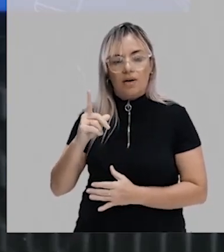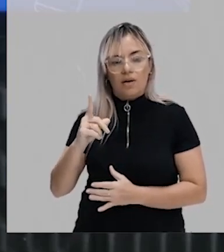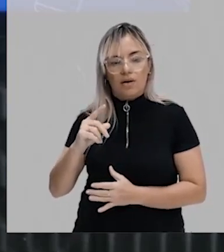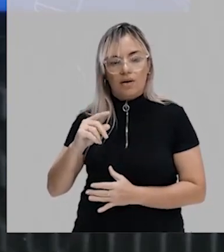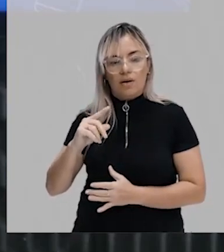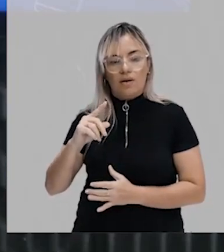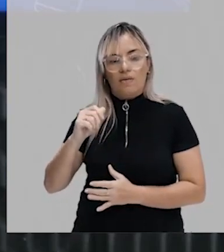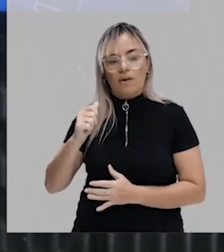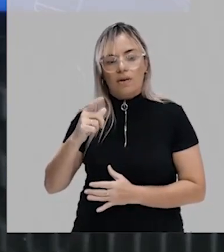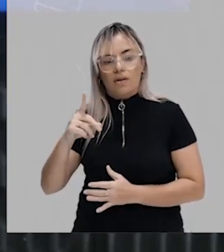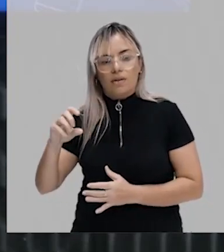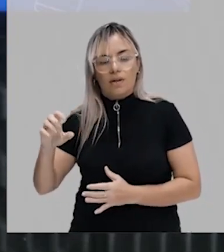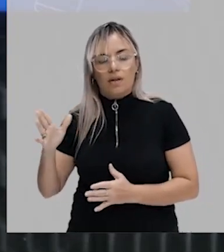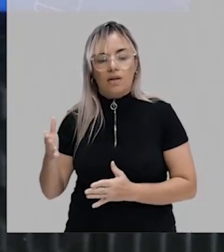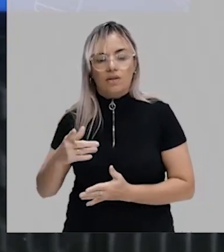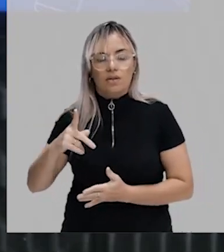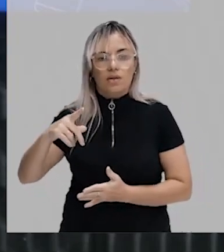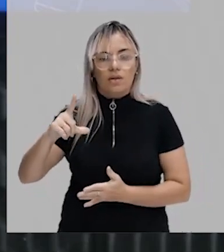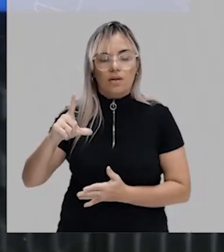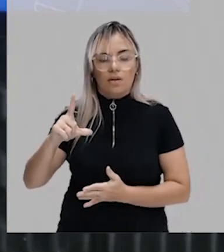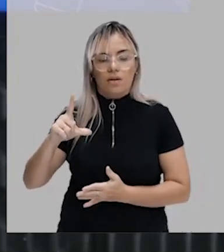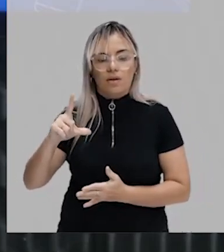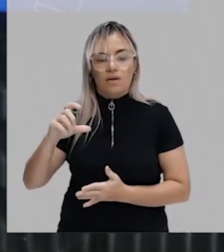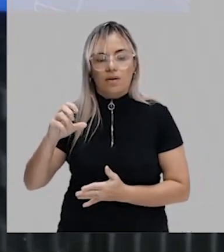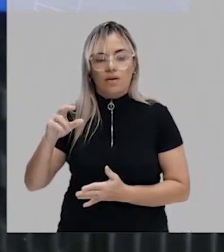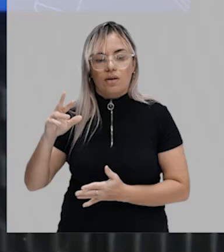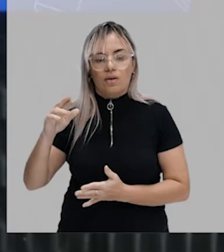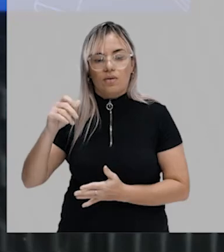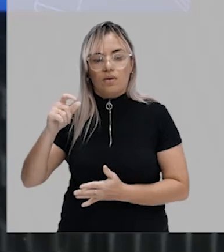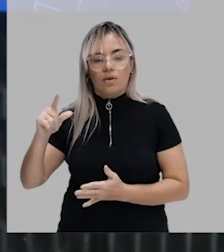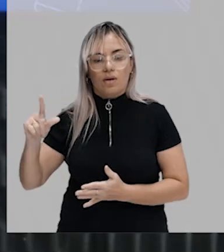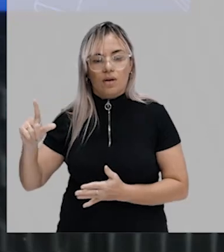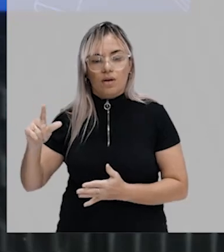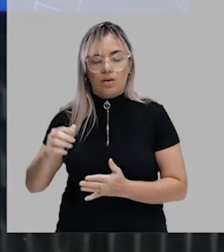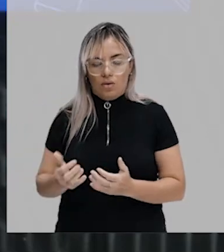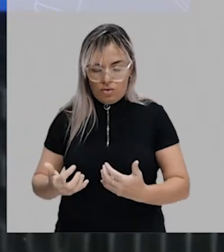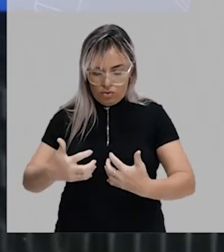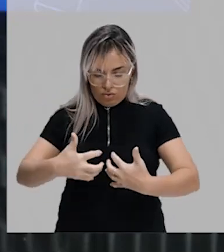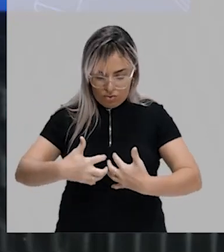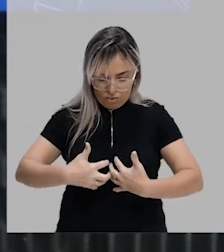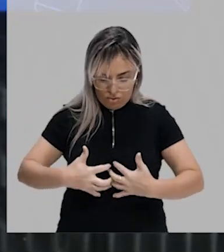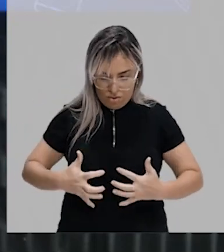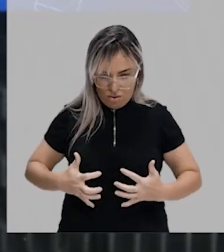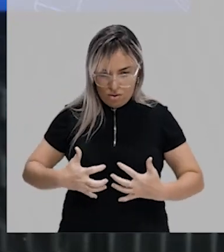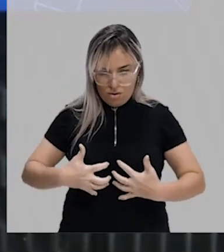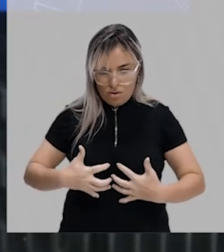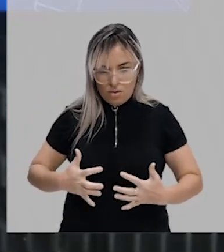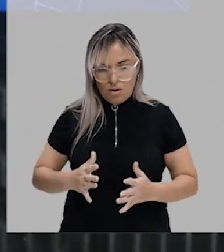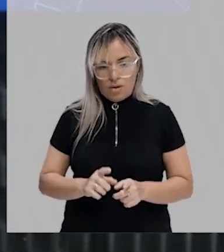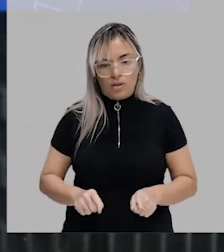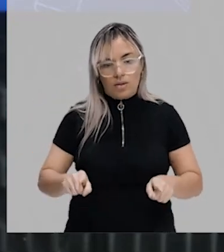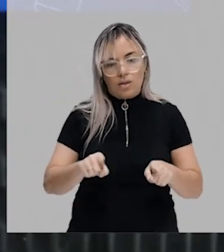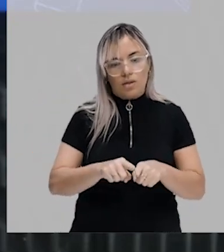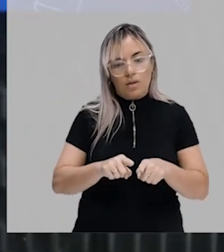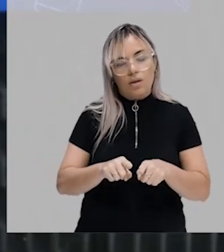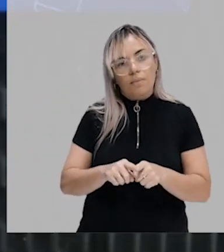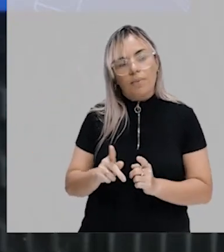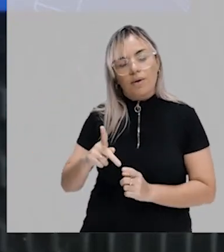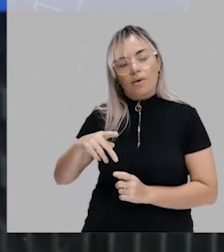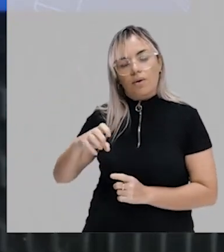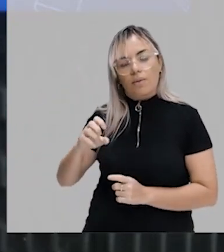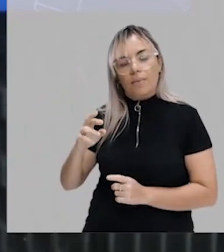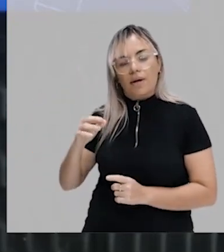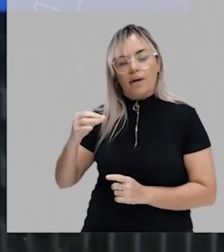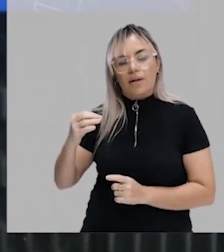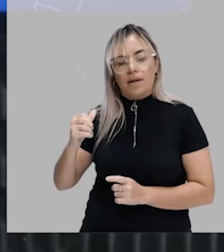ficam alojados os pulmões, o espaço onde ficam os pulmões. A cavidade pericárdica, que é o espaço onde se